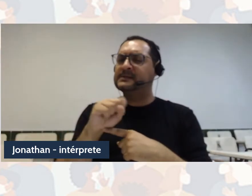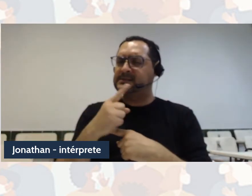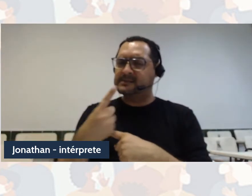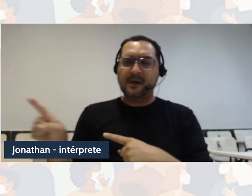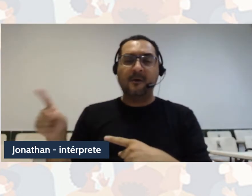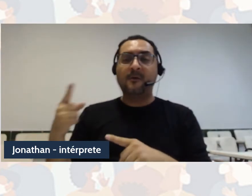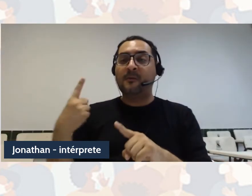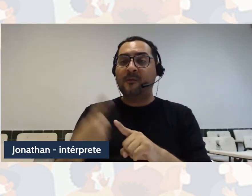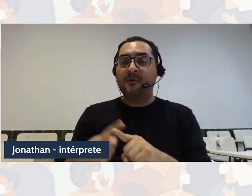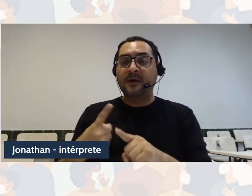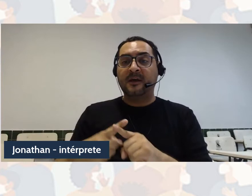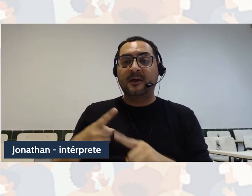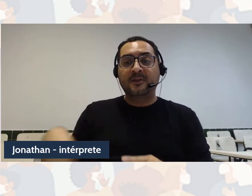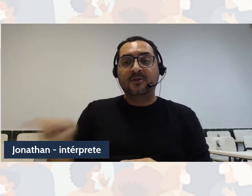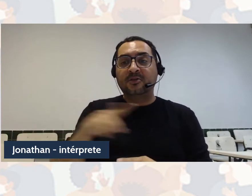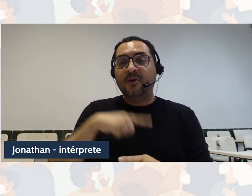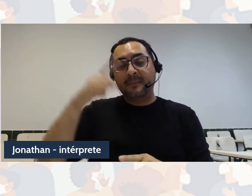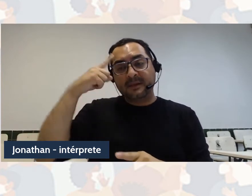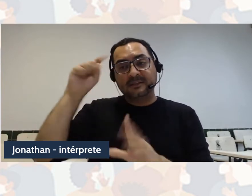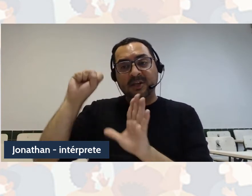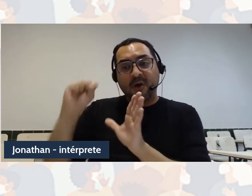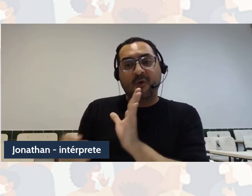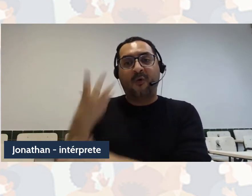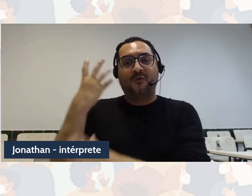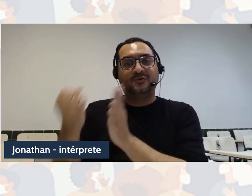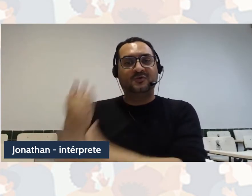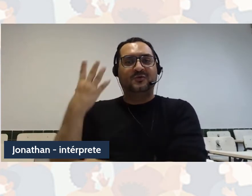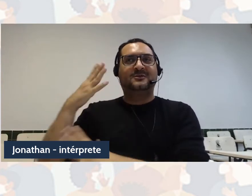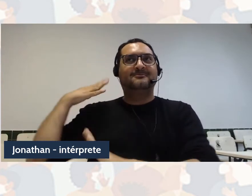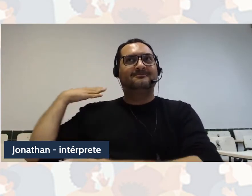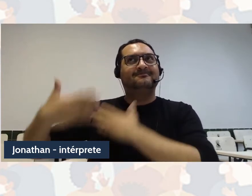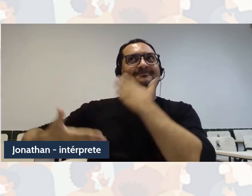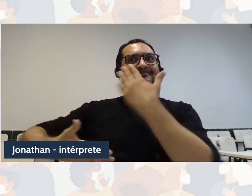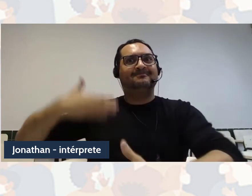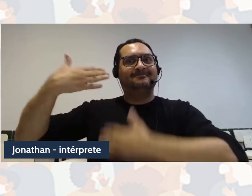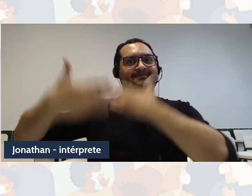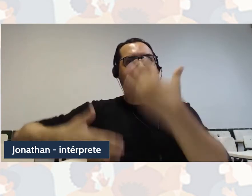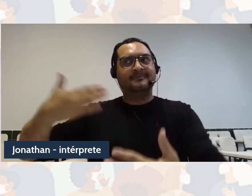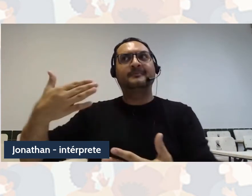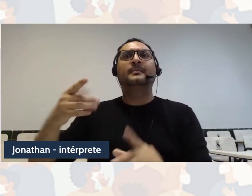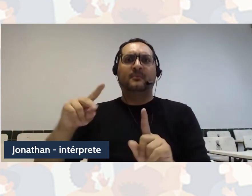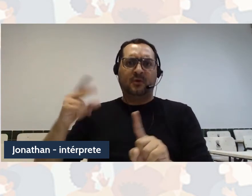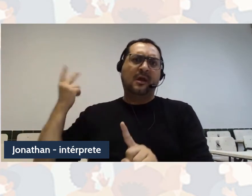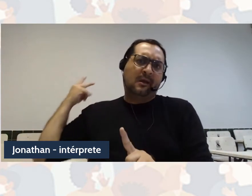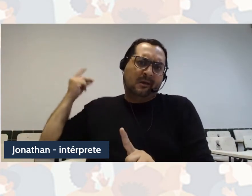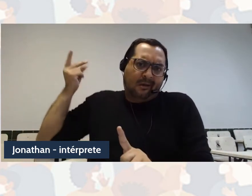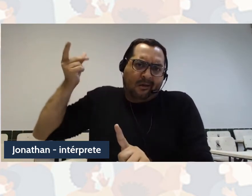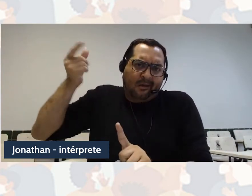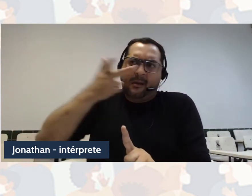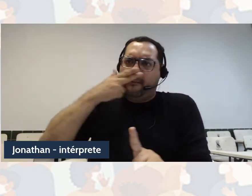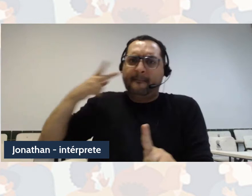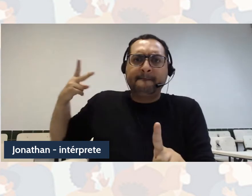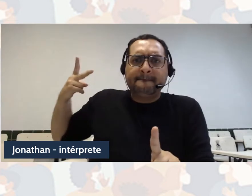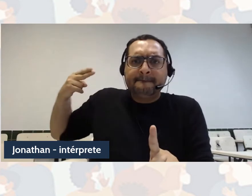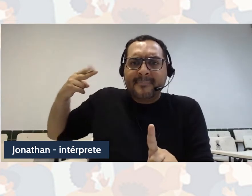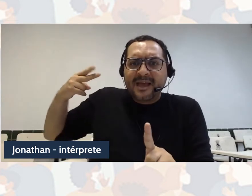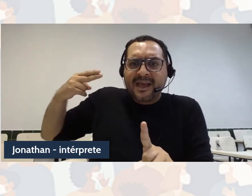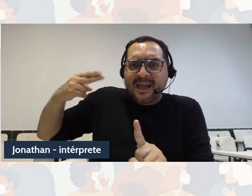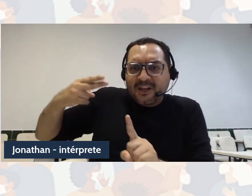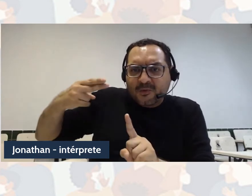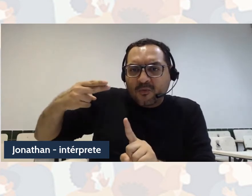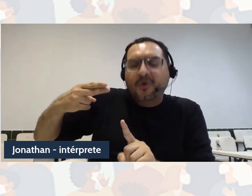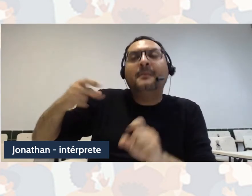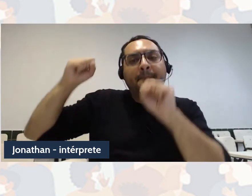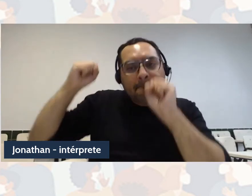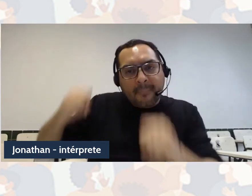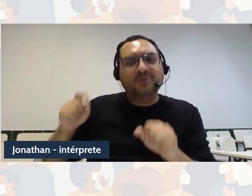historicamente construídas, mas também são historicamente desconstruídas, porque elas vêm